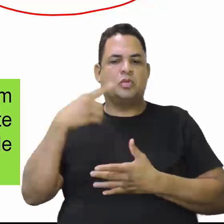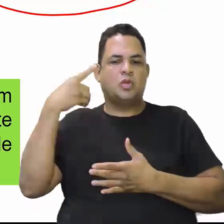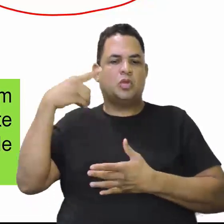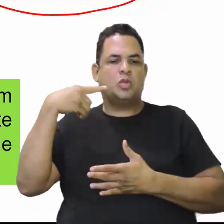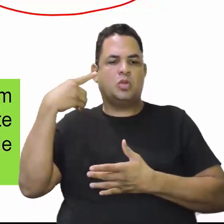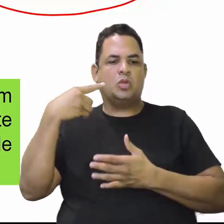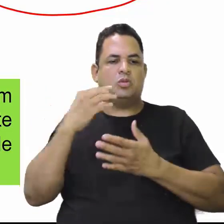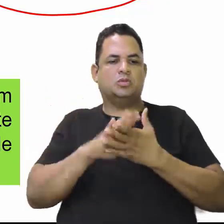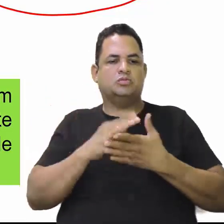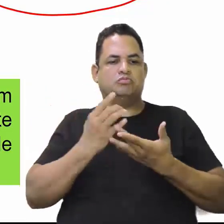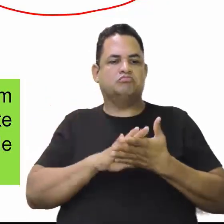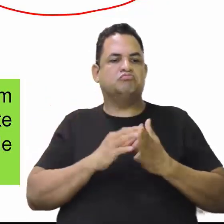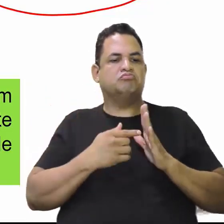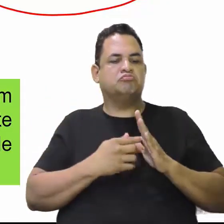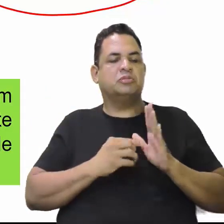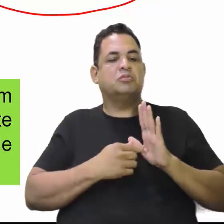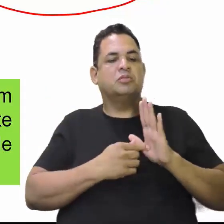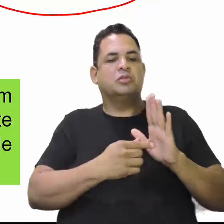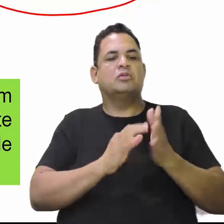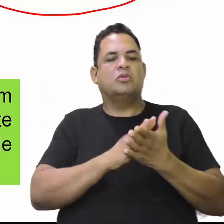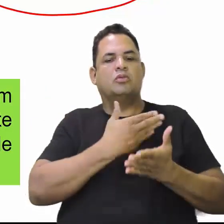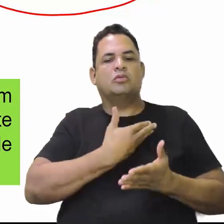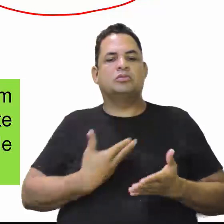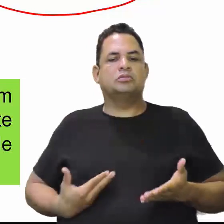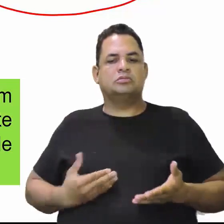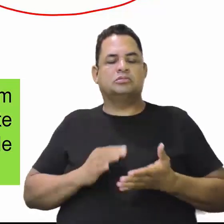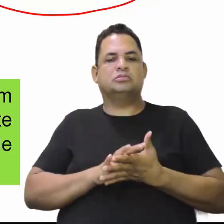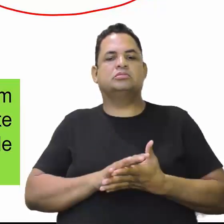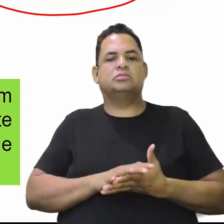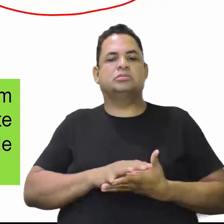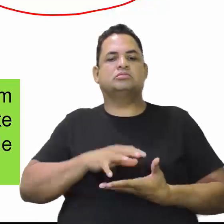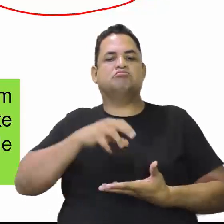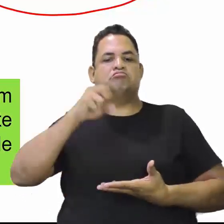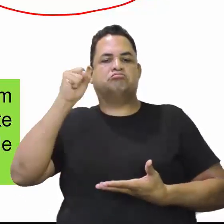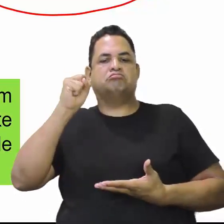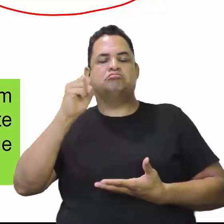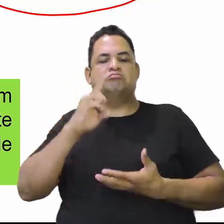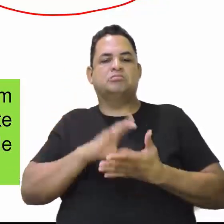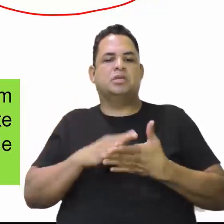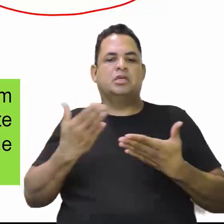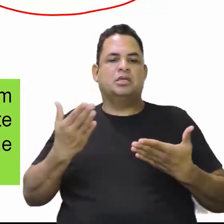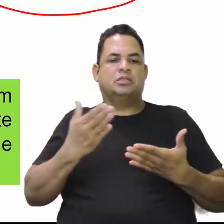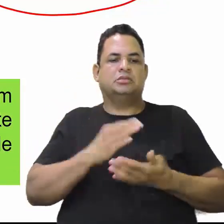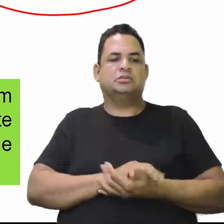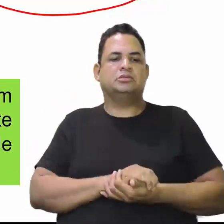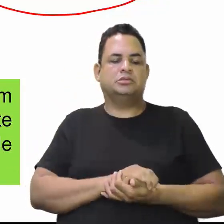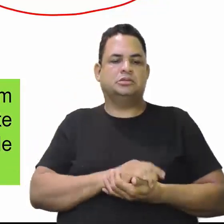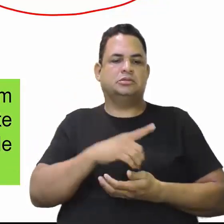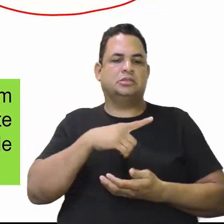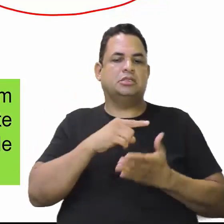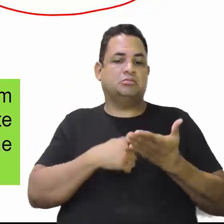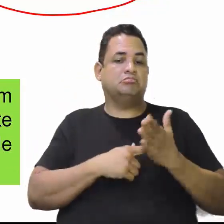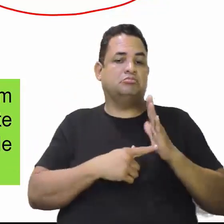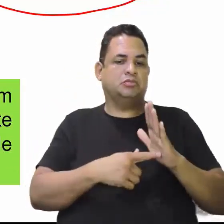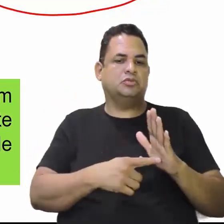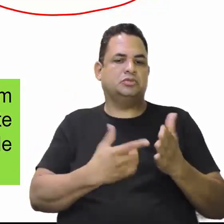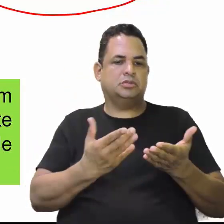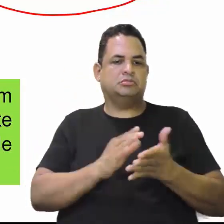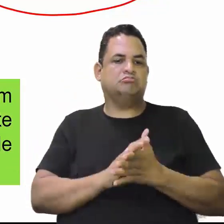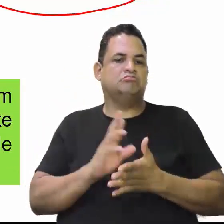federal que indicava o governador. Então, se o cara ganhasse como deputado federal, ele iria indicar quem seria o governador.